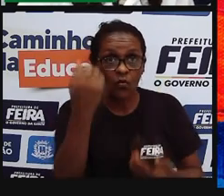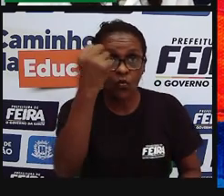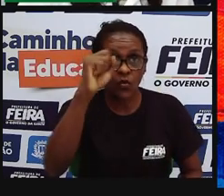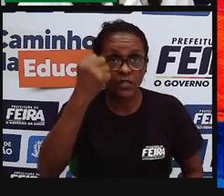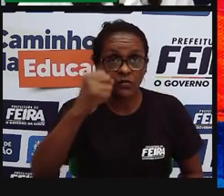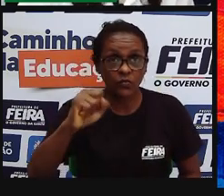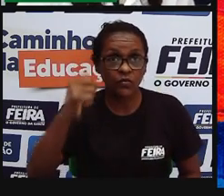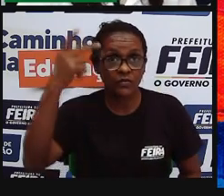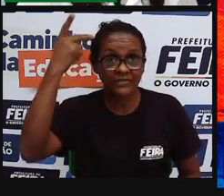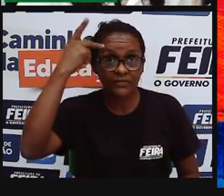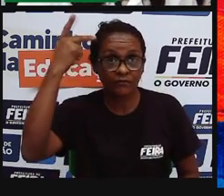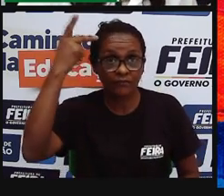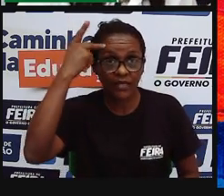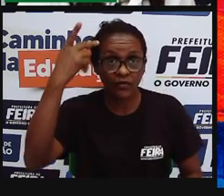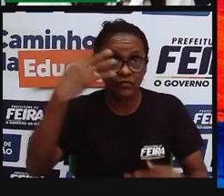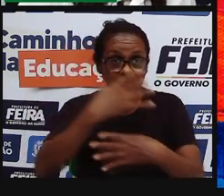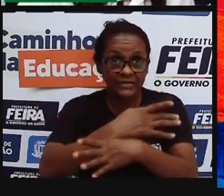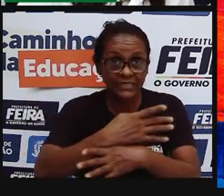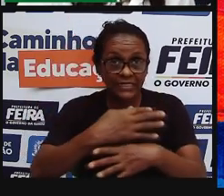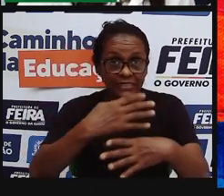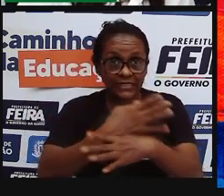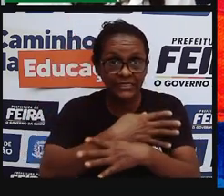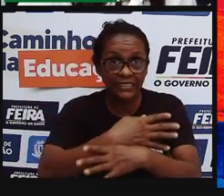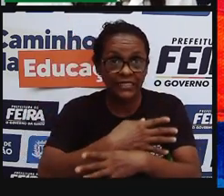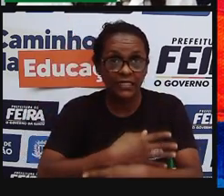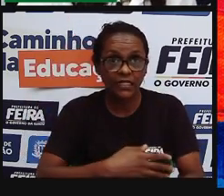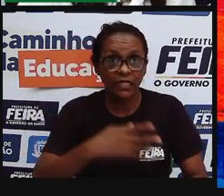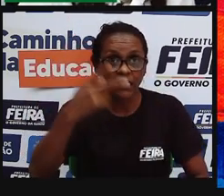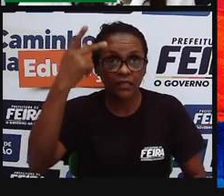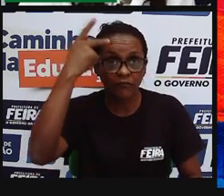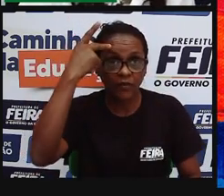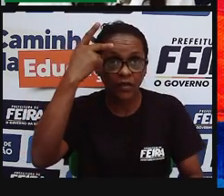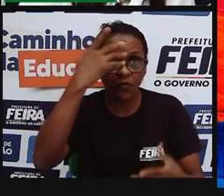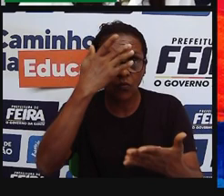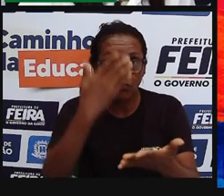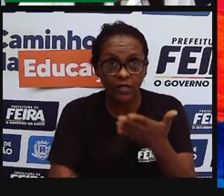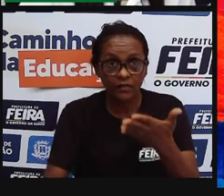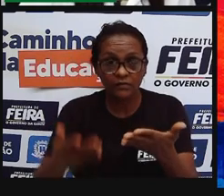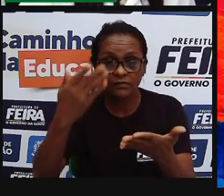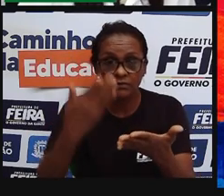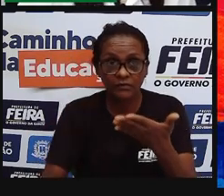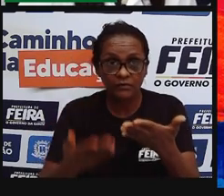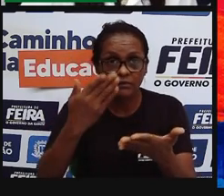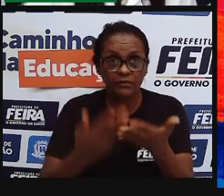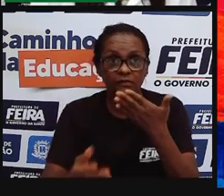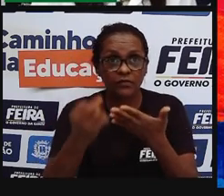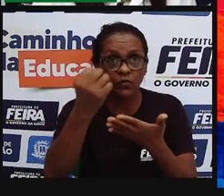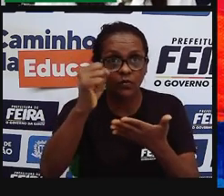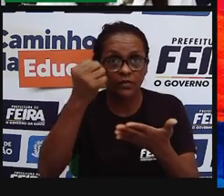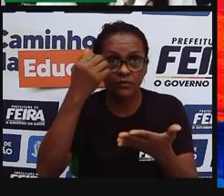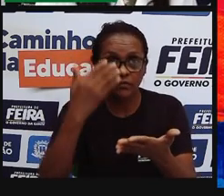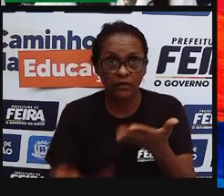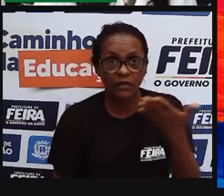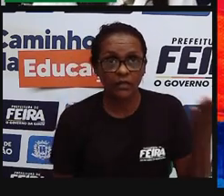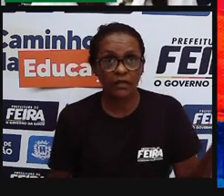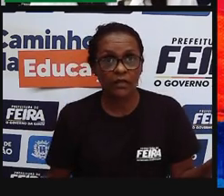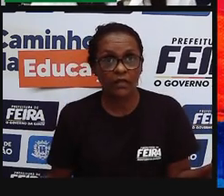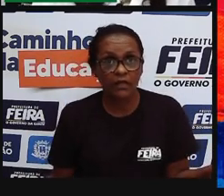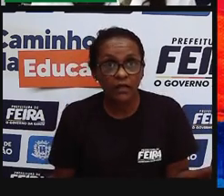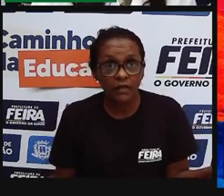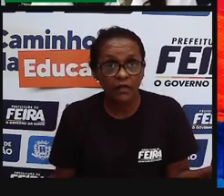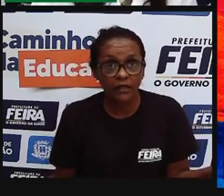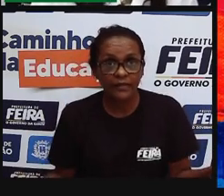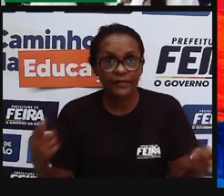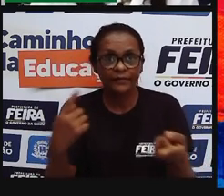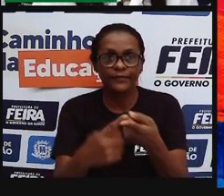cidade de São Paulo em biodiversidade. Por quê? Devido ao quê? A esse desmatamento,